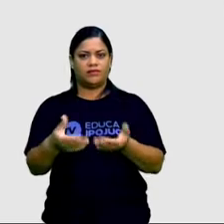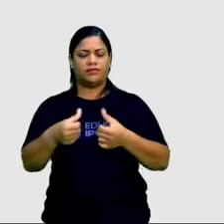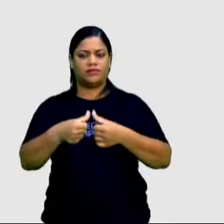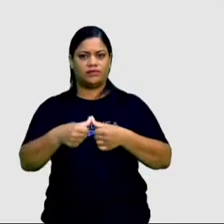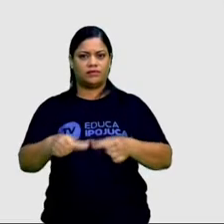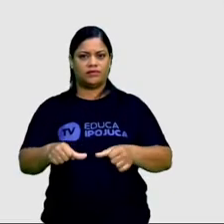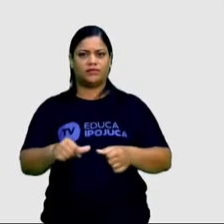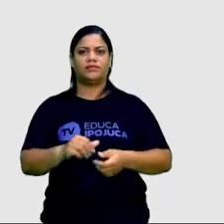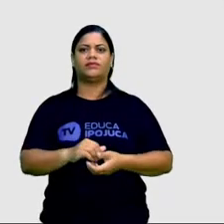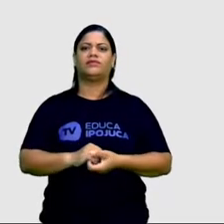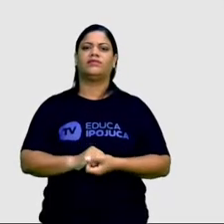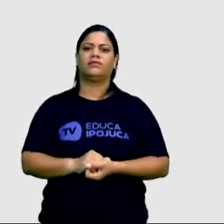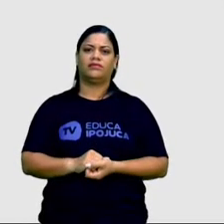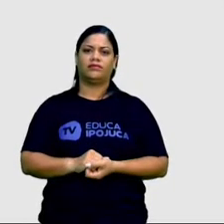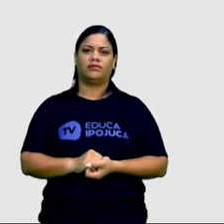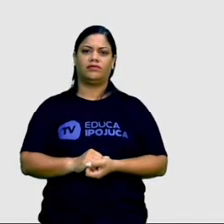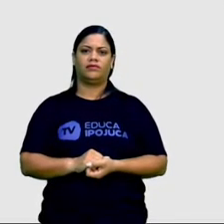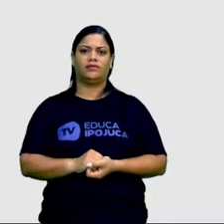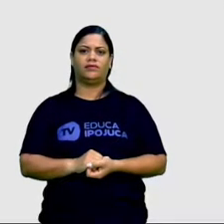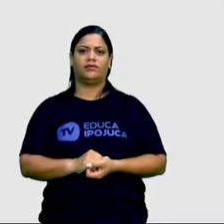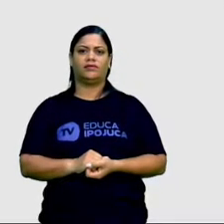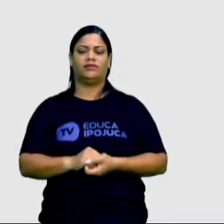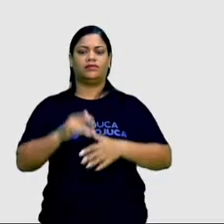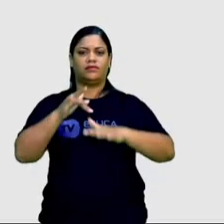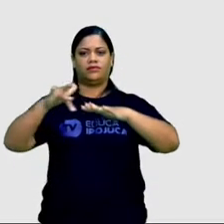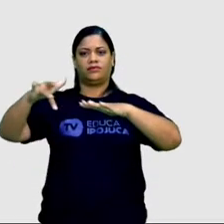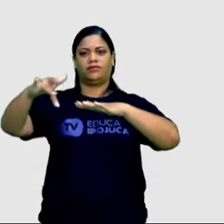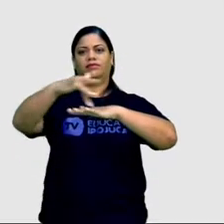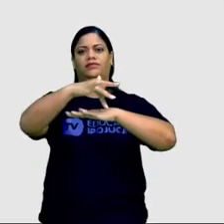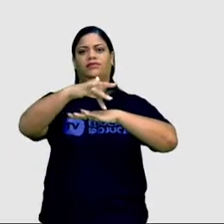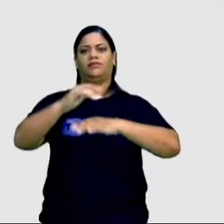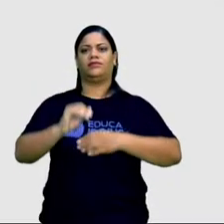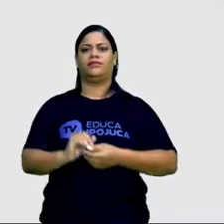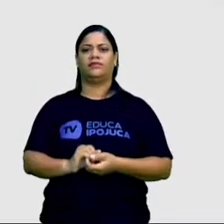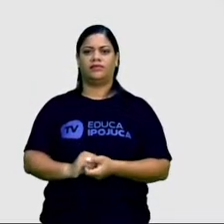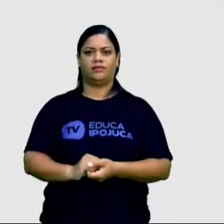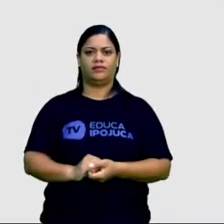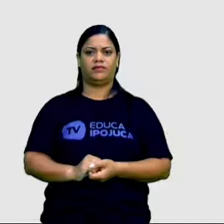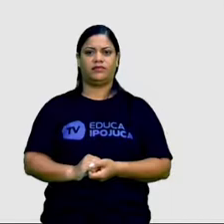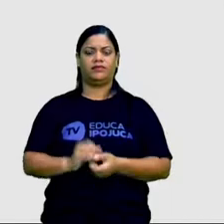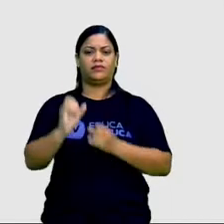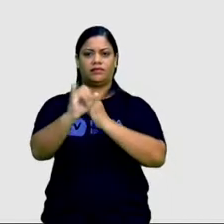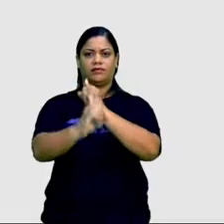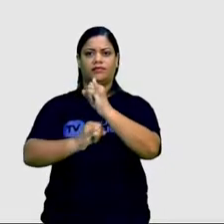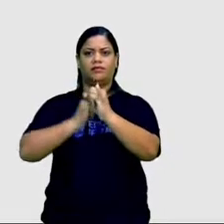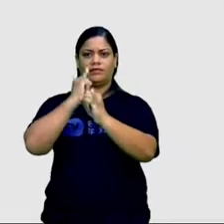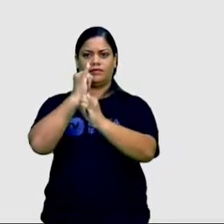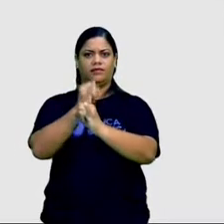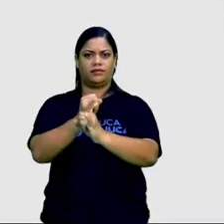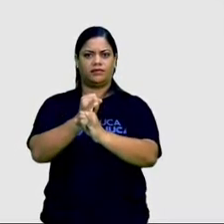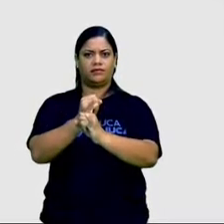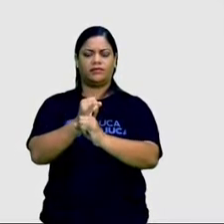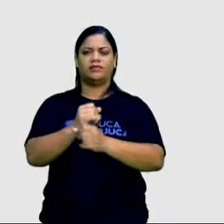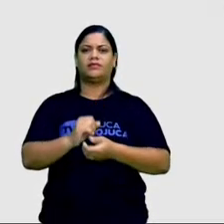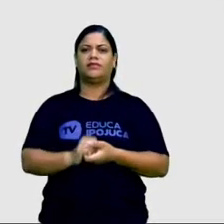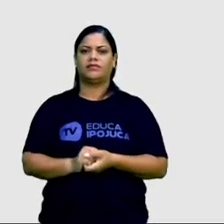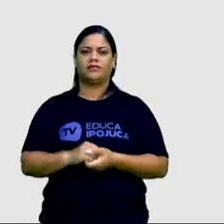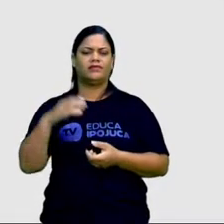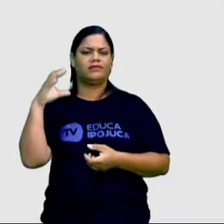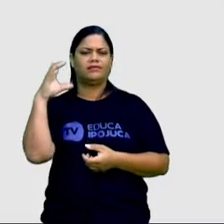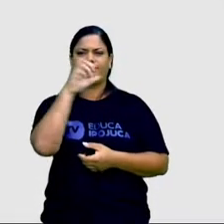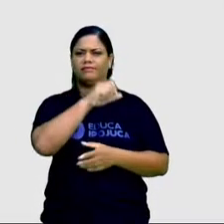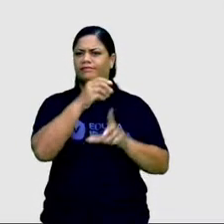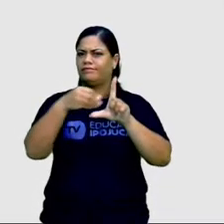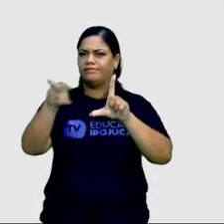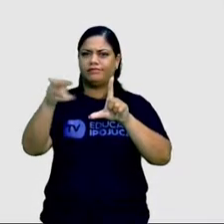principalmente relacionadas às redes sociais. A internet possibilita que as notícias se espalhem com uma